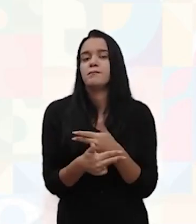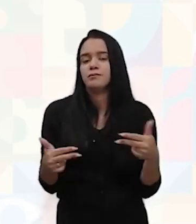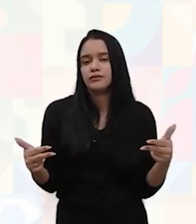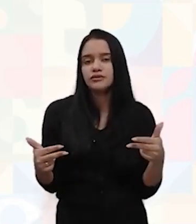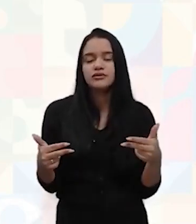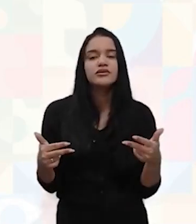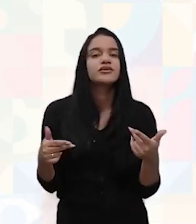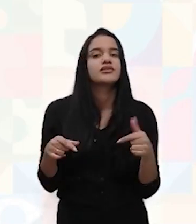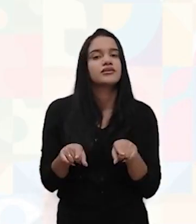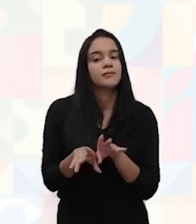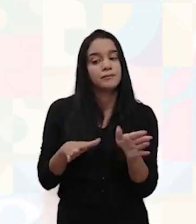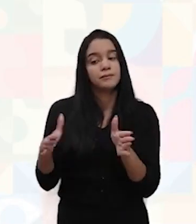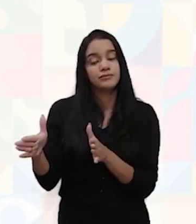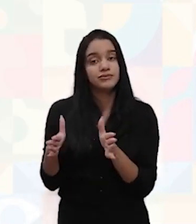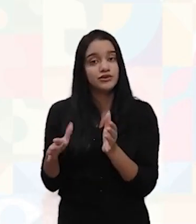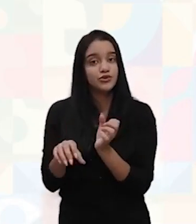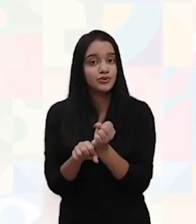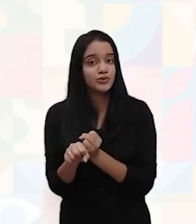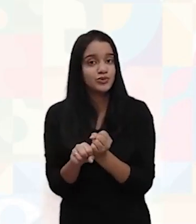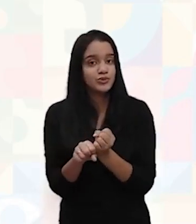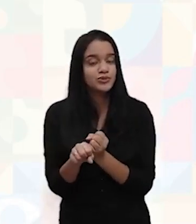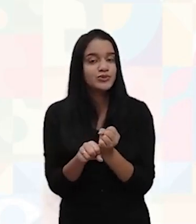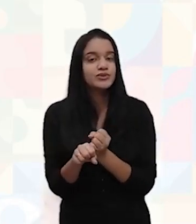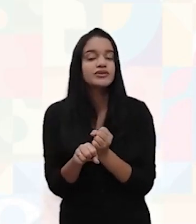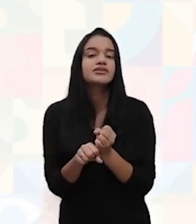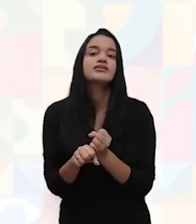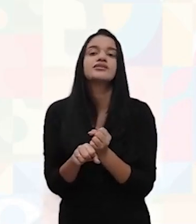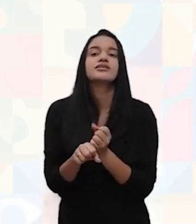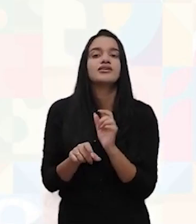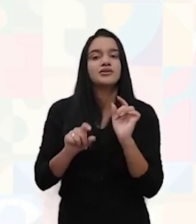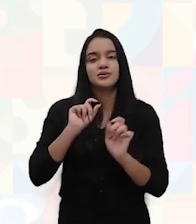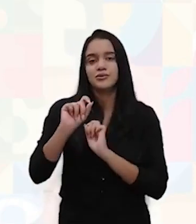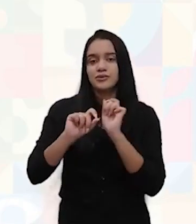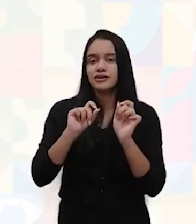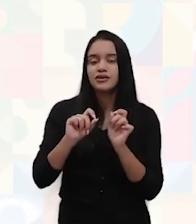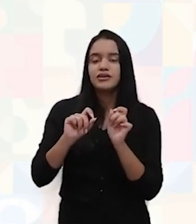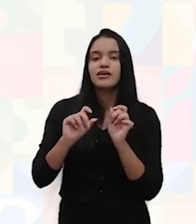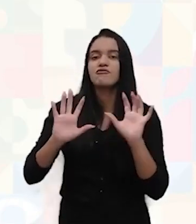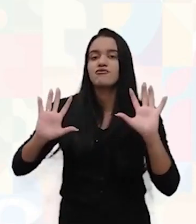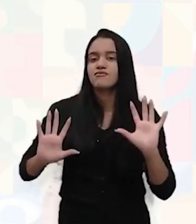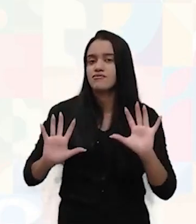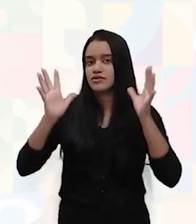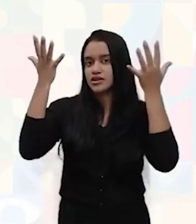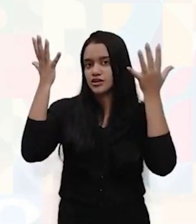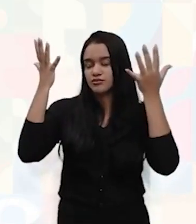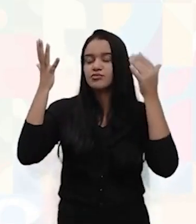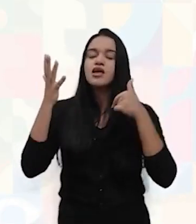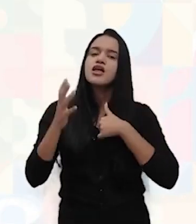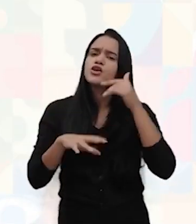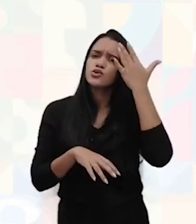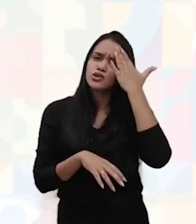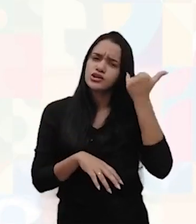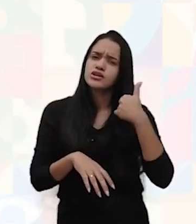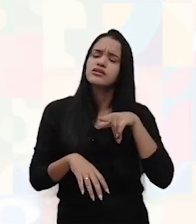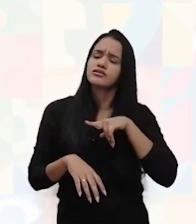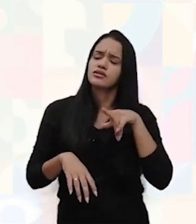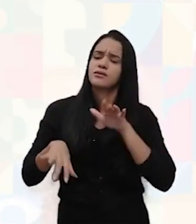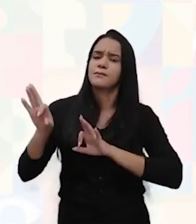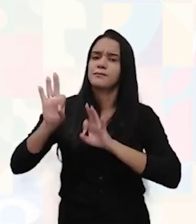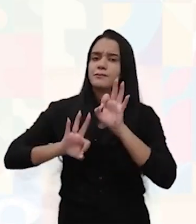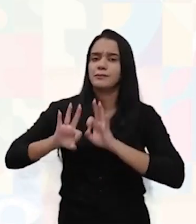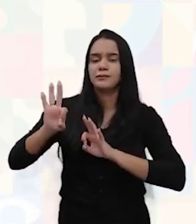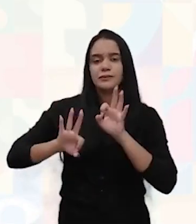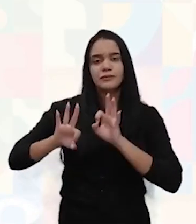determinada temporalidade do ano, a sua sazonalidade é mediante uma festividade. Então, eu sei que ali eu tenho que me preparar em